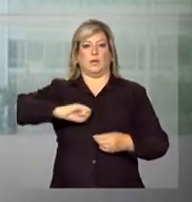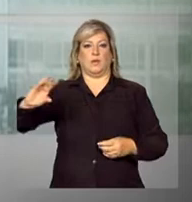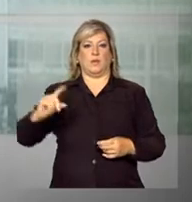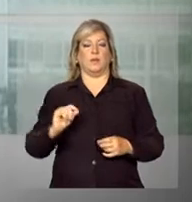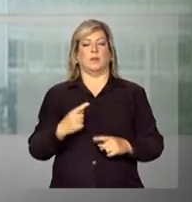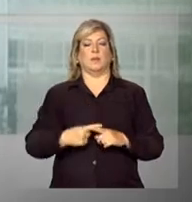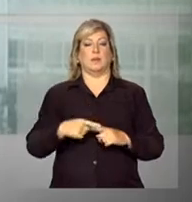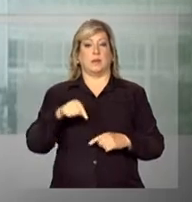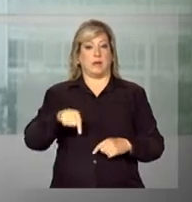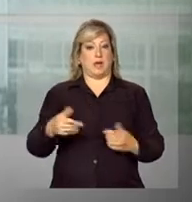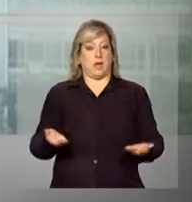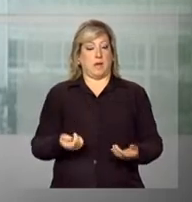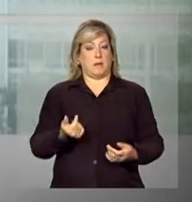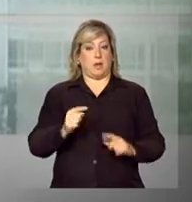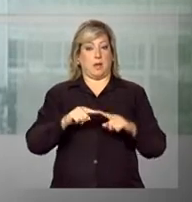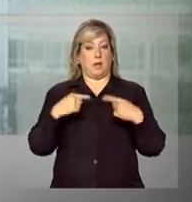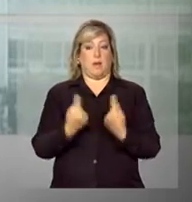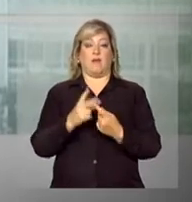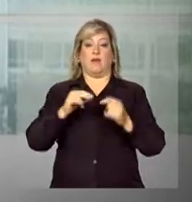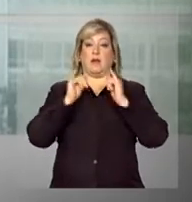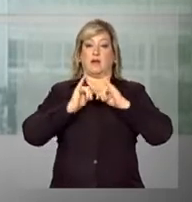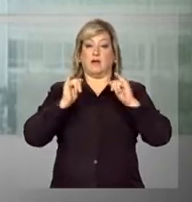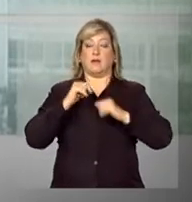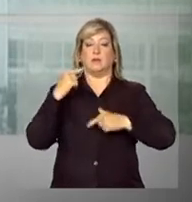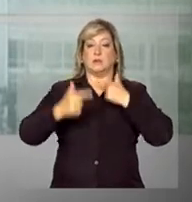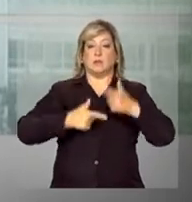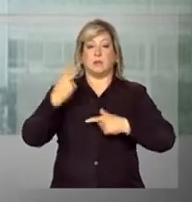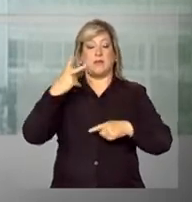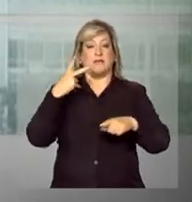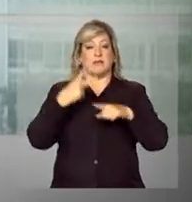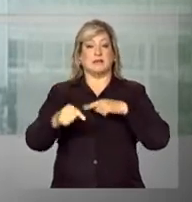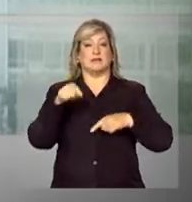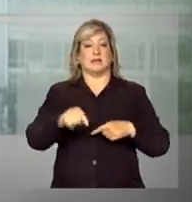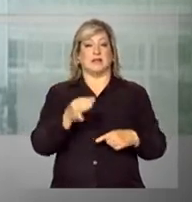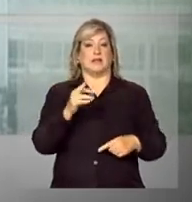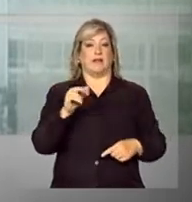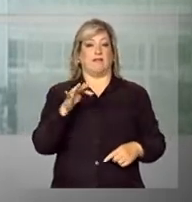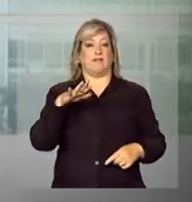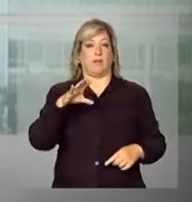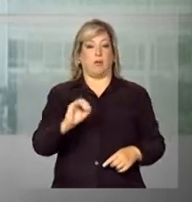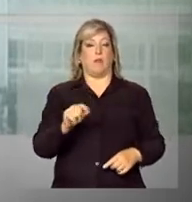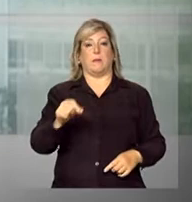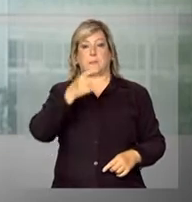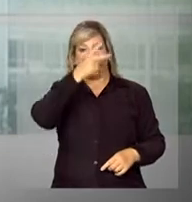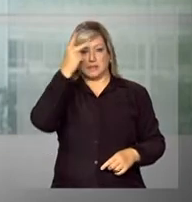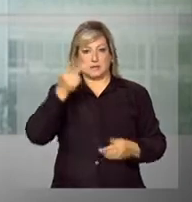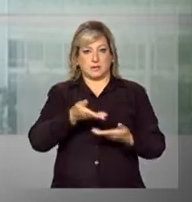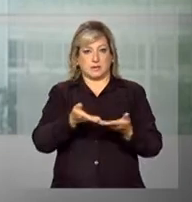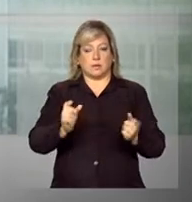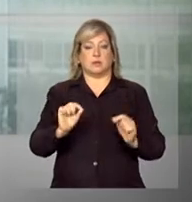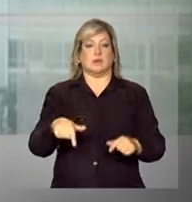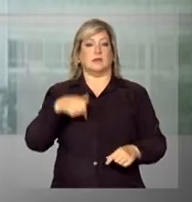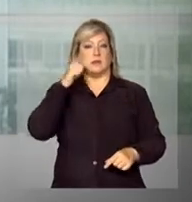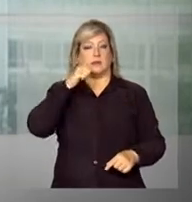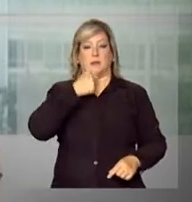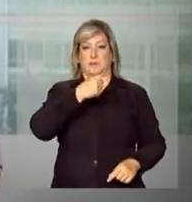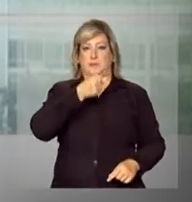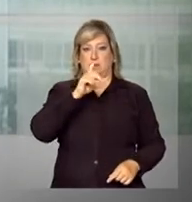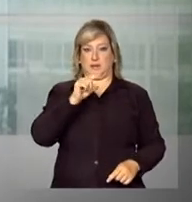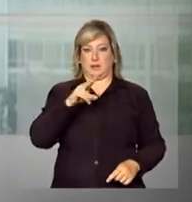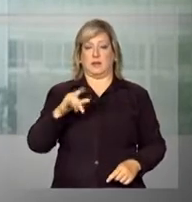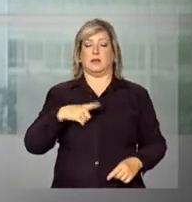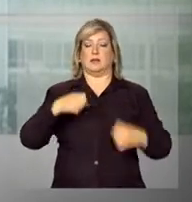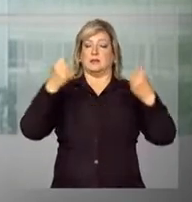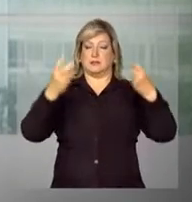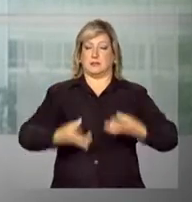daqui a pouco medidas de combate ao tráfico de pessoas. A repórter Daniela Almeida está no Ministério da Justiça e tem